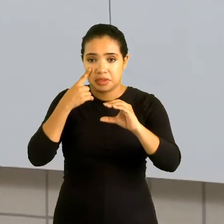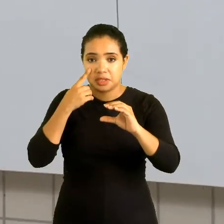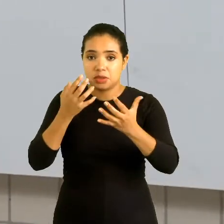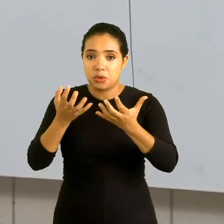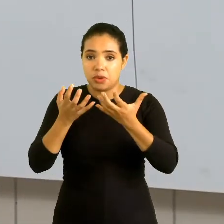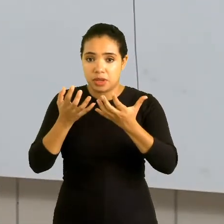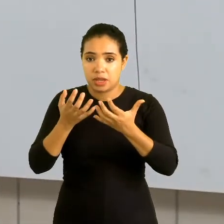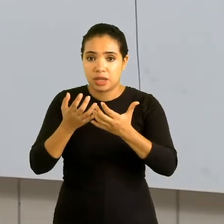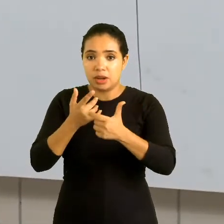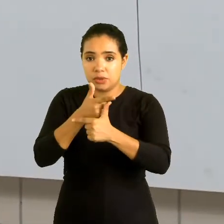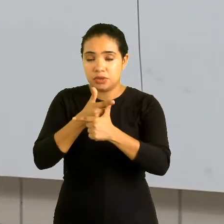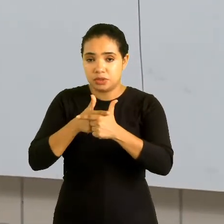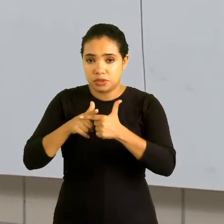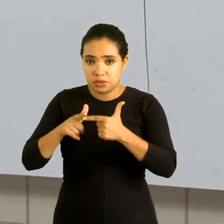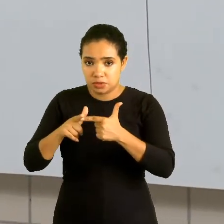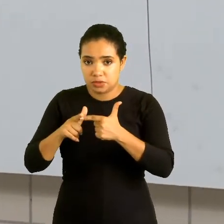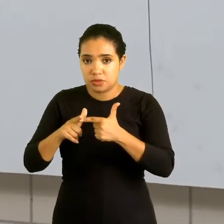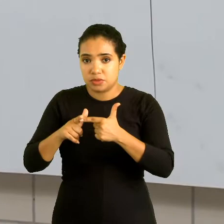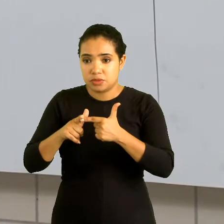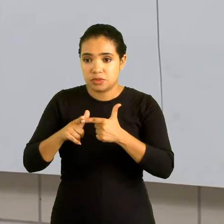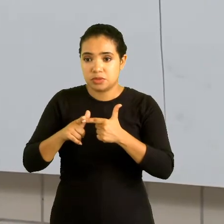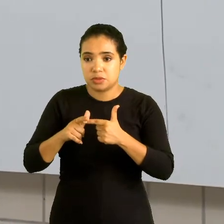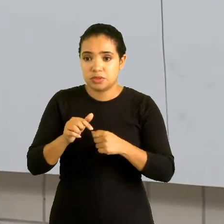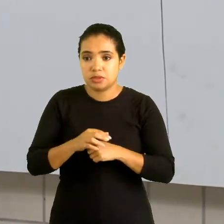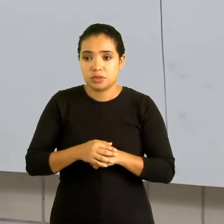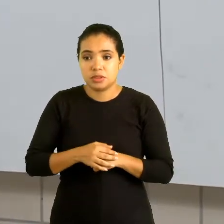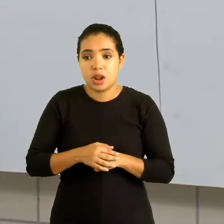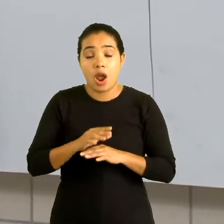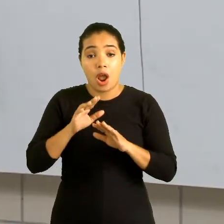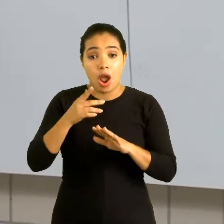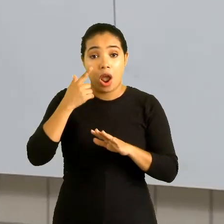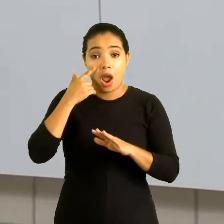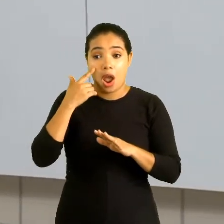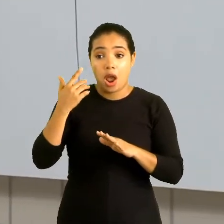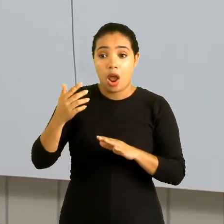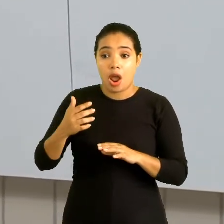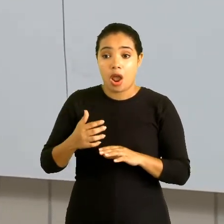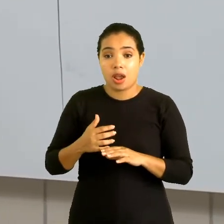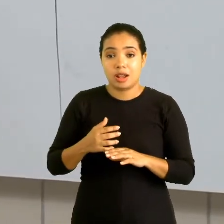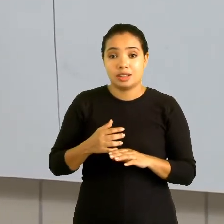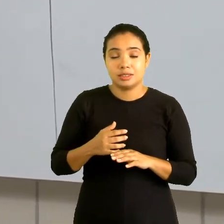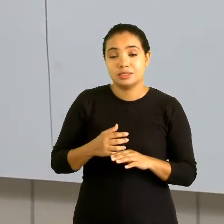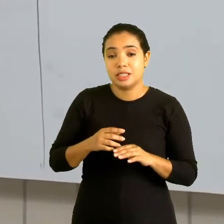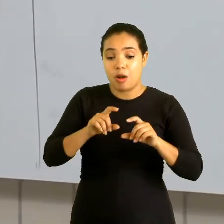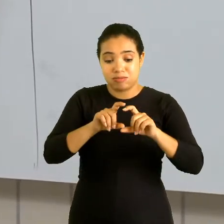quero dividir o meu polinômio. Olha que polinômio enorme, né?